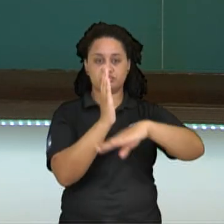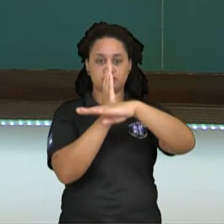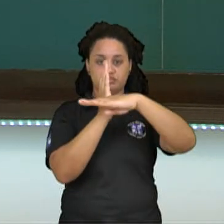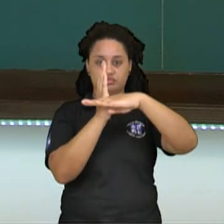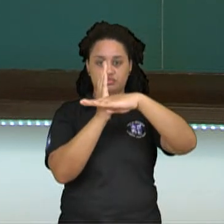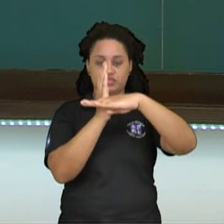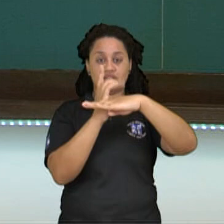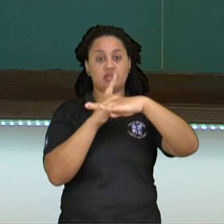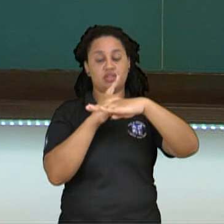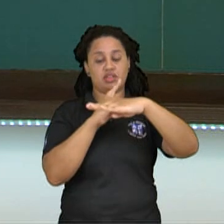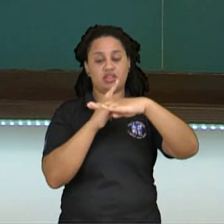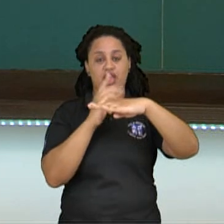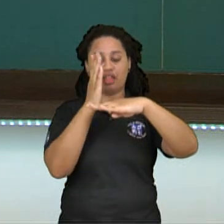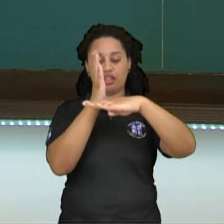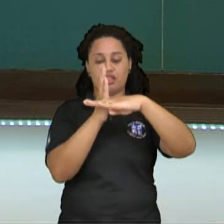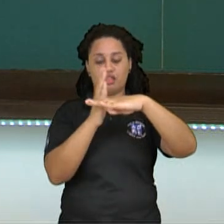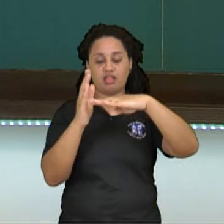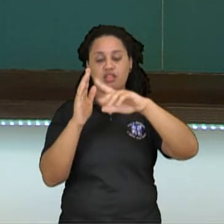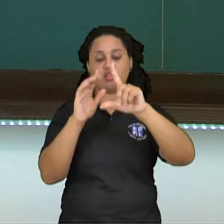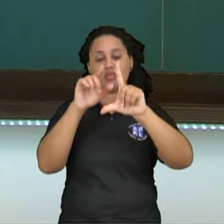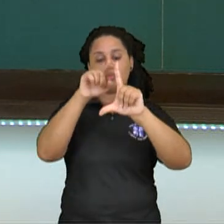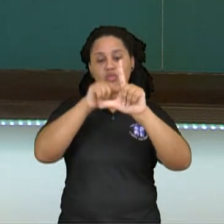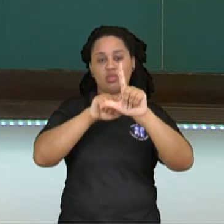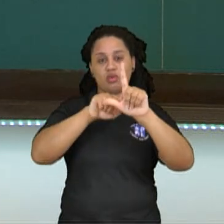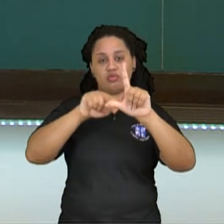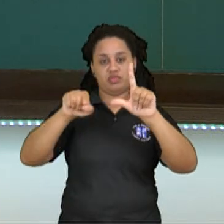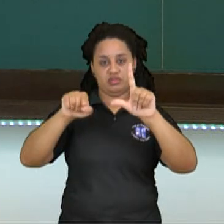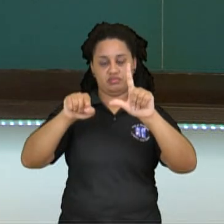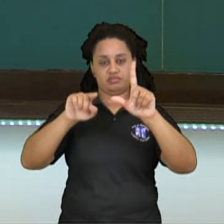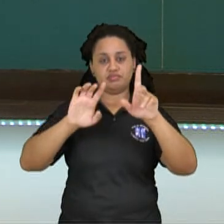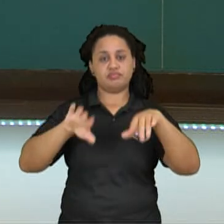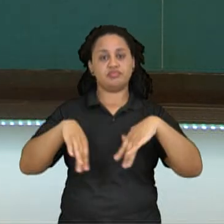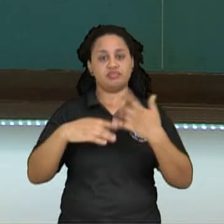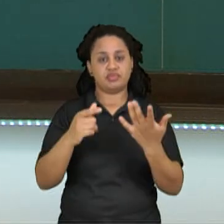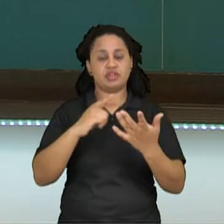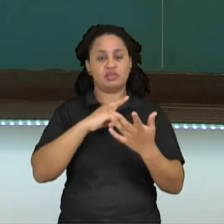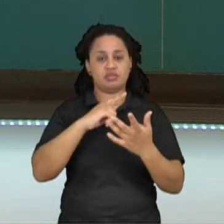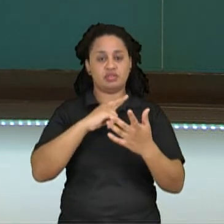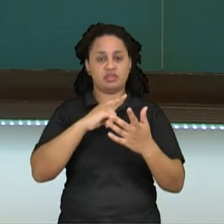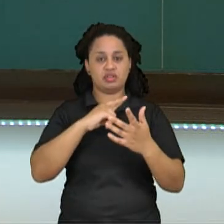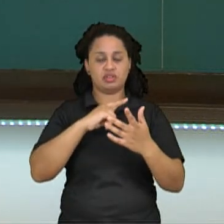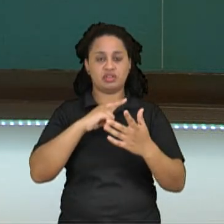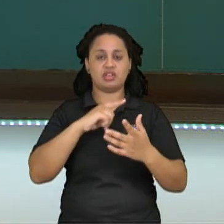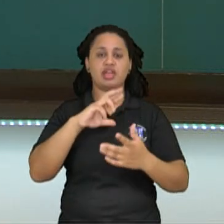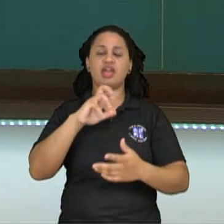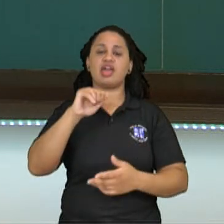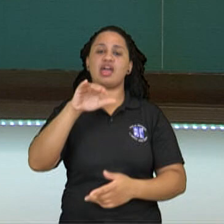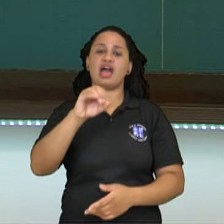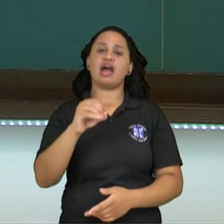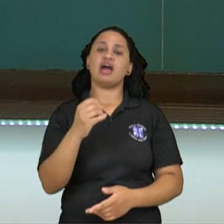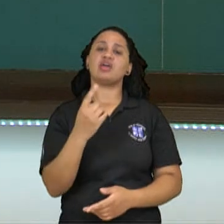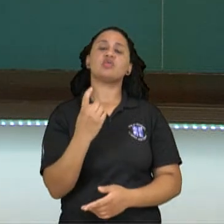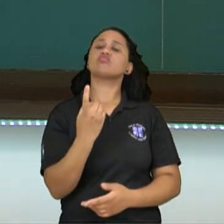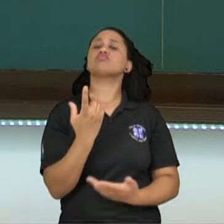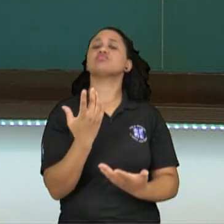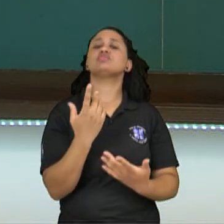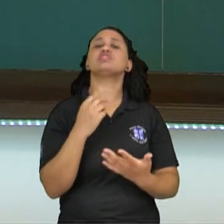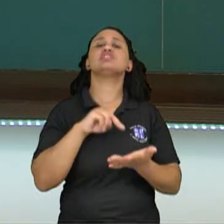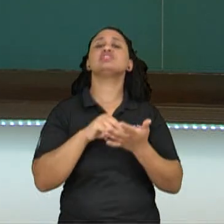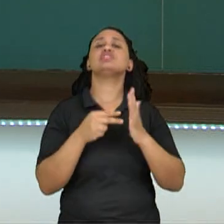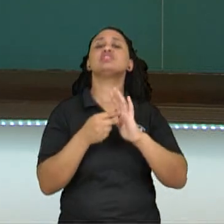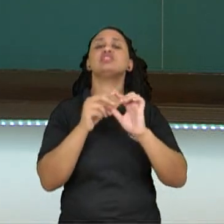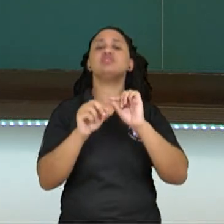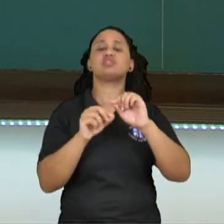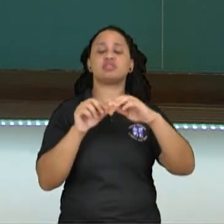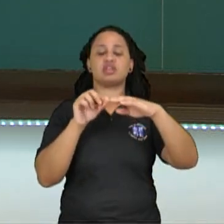formam um ângulo de 90 graus. Então, ela tem também um raio unitário. O que isso quer dizer? Que a distância do